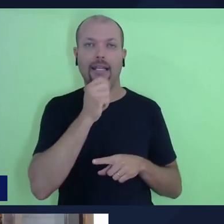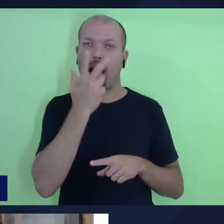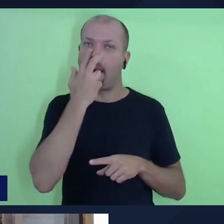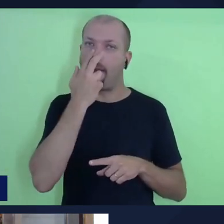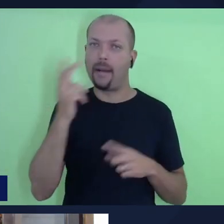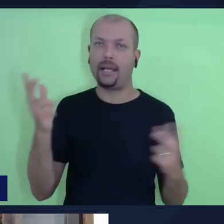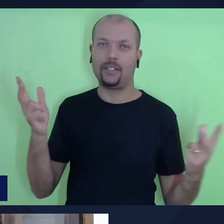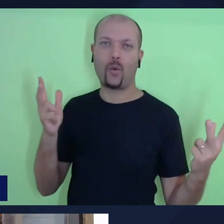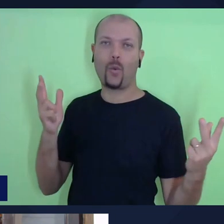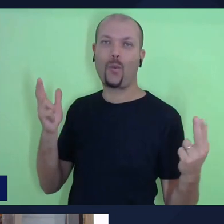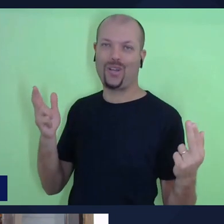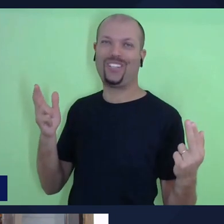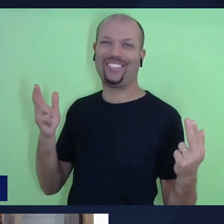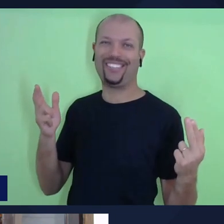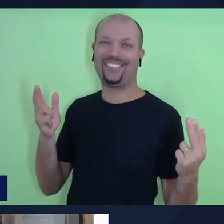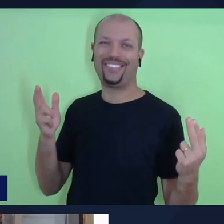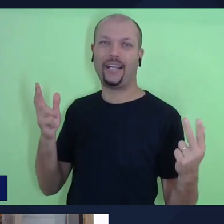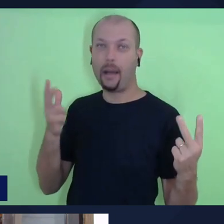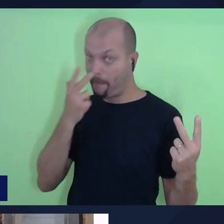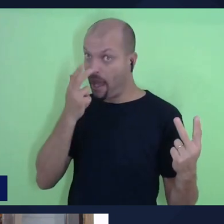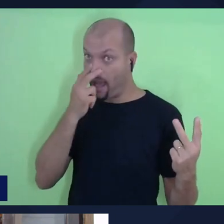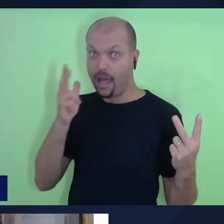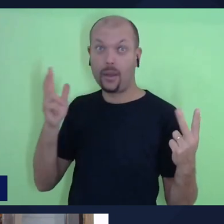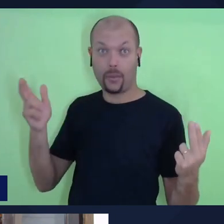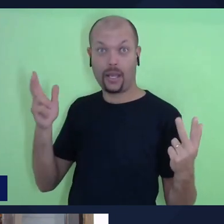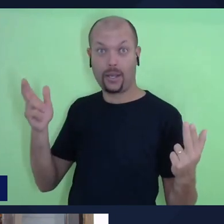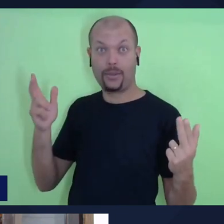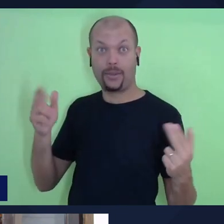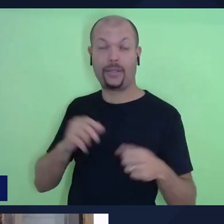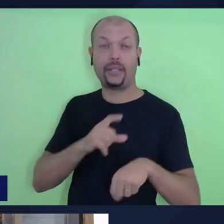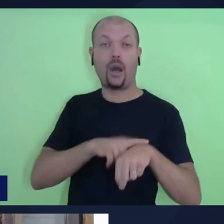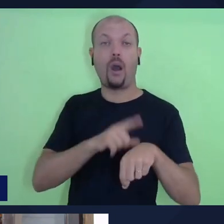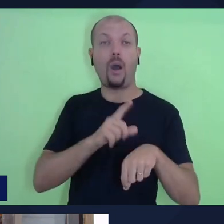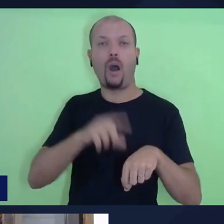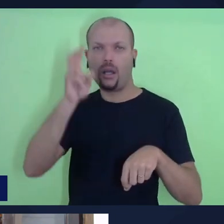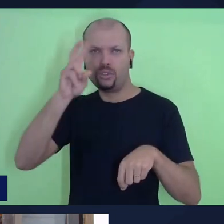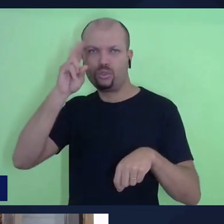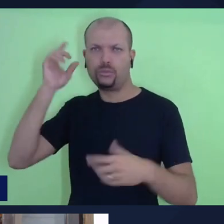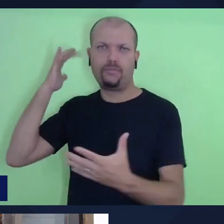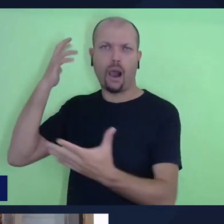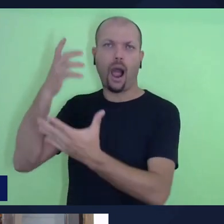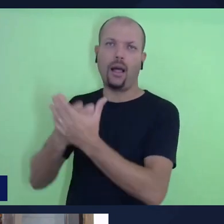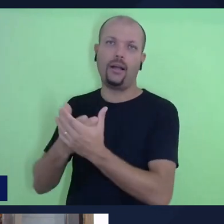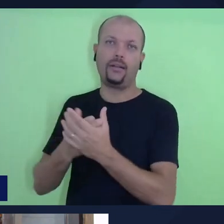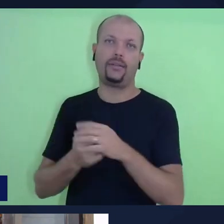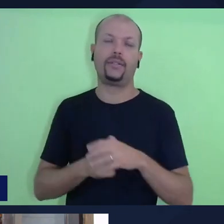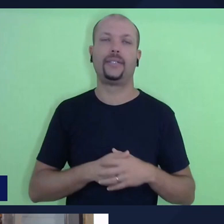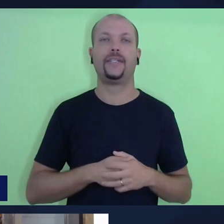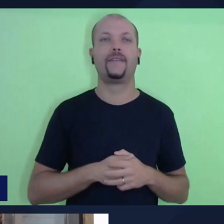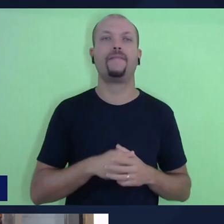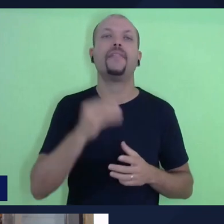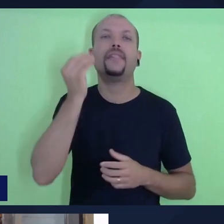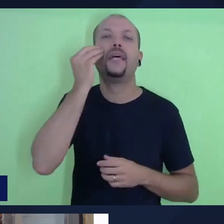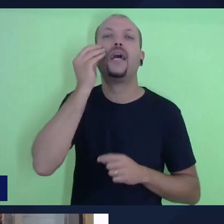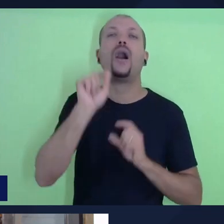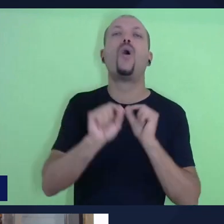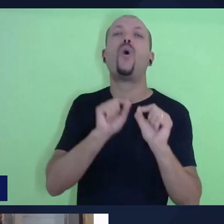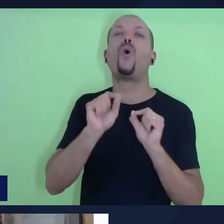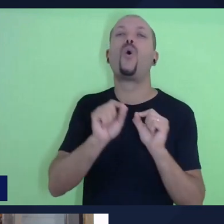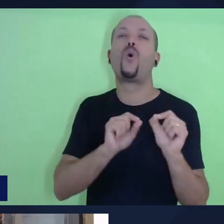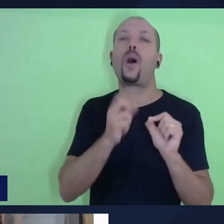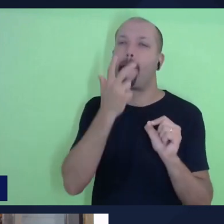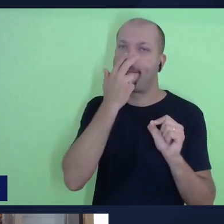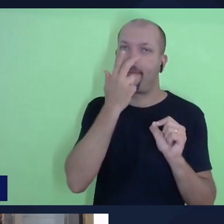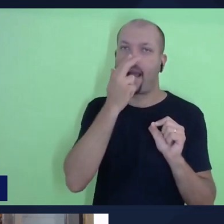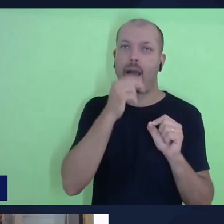momentos históricos, né? Tentando ecoar para o povo,